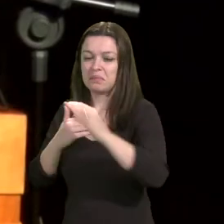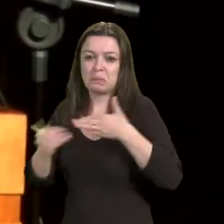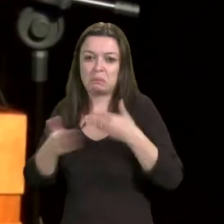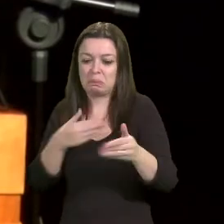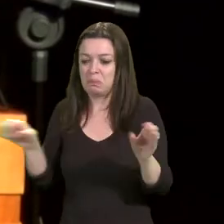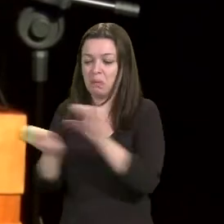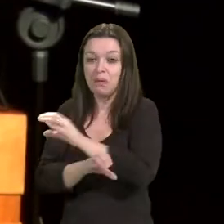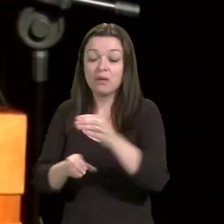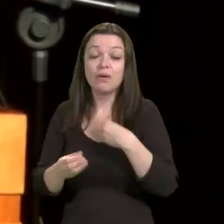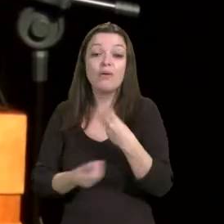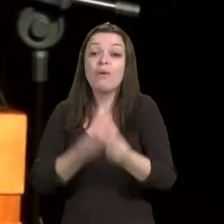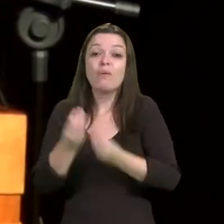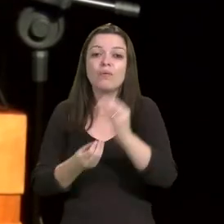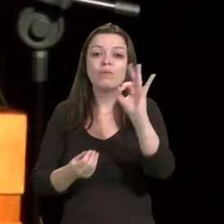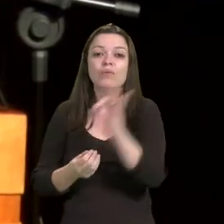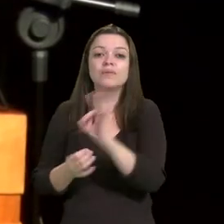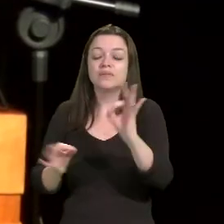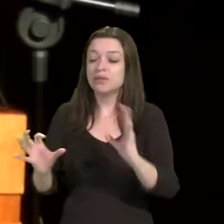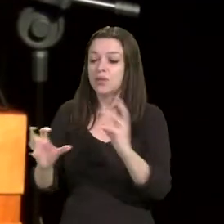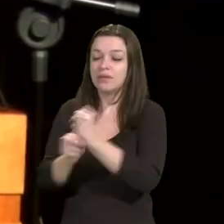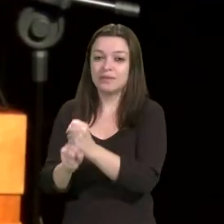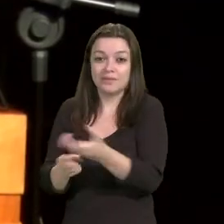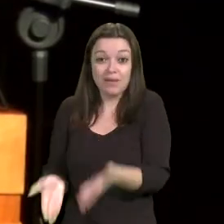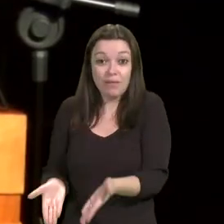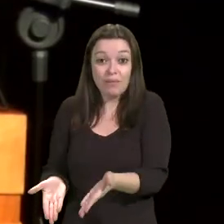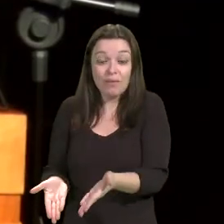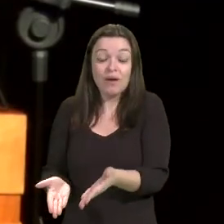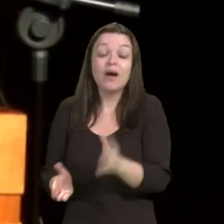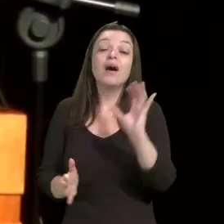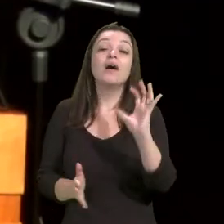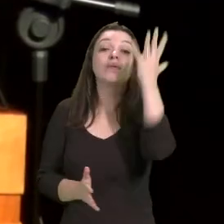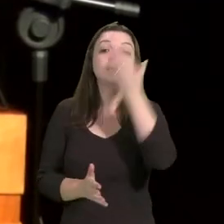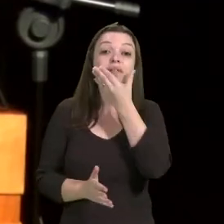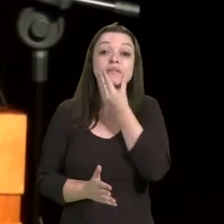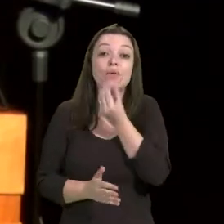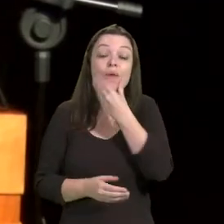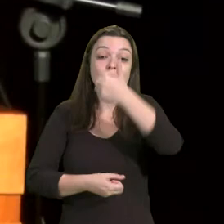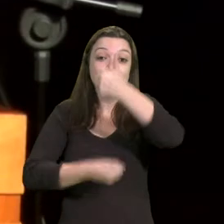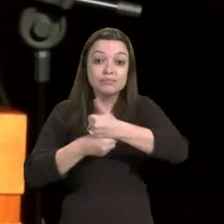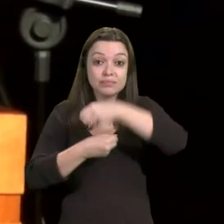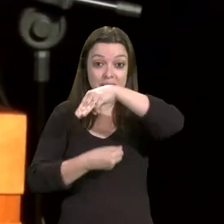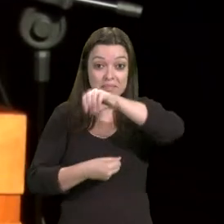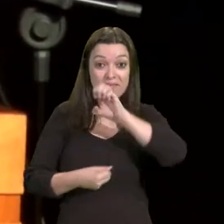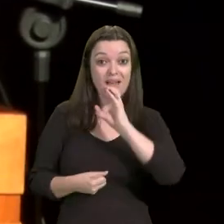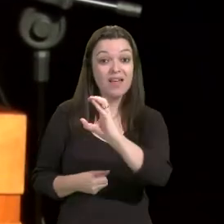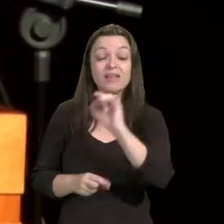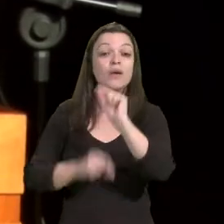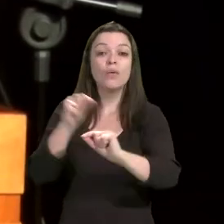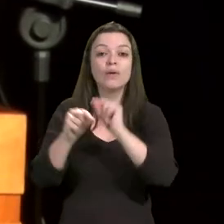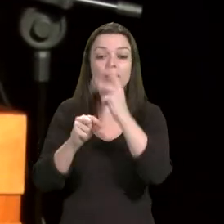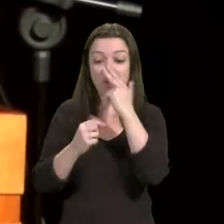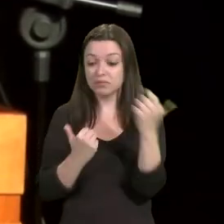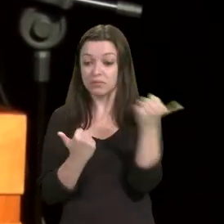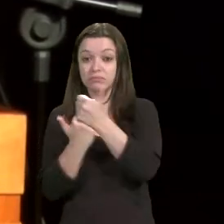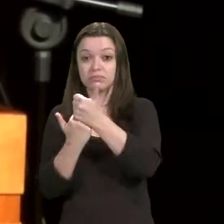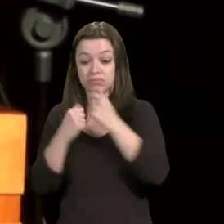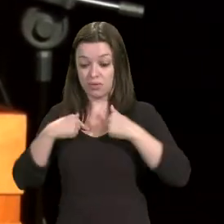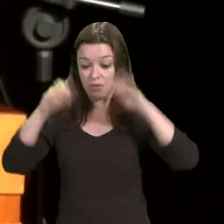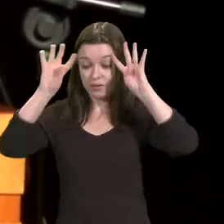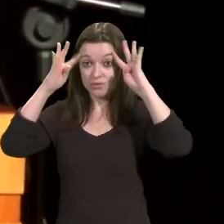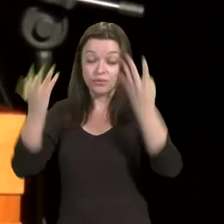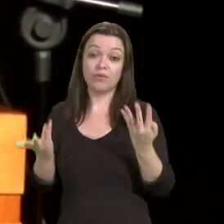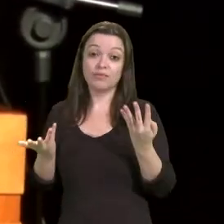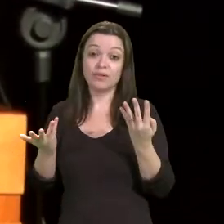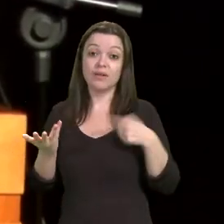movimentação financeira, o Ministro da Educação estará substituindo, ainda que